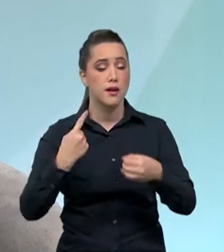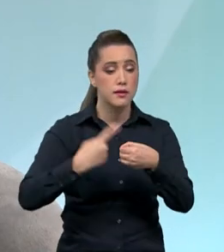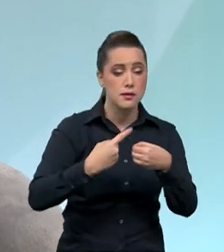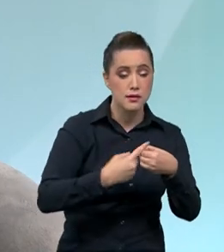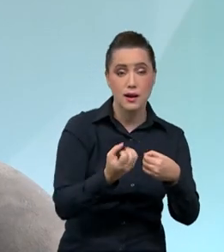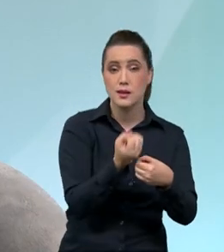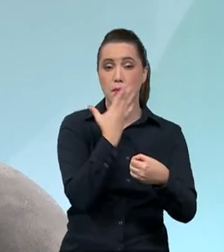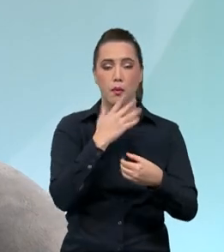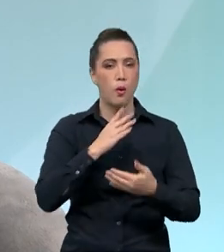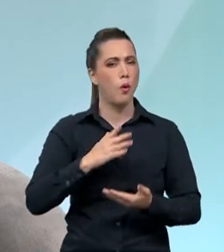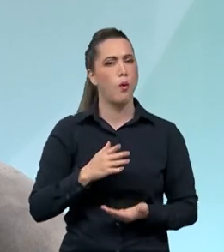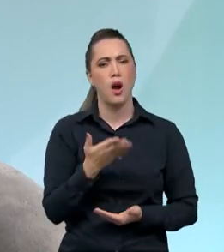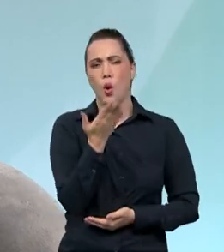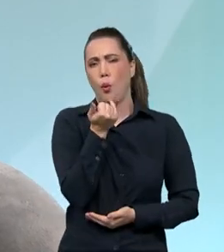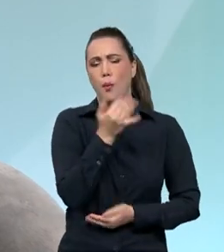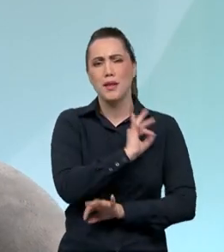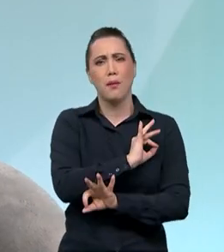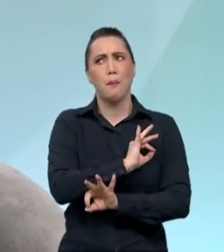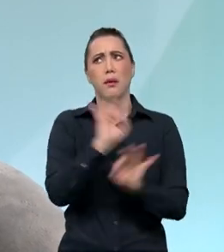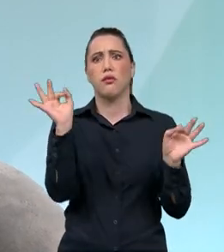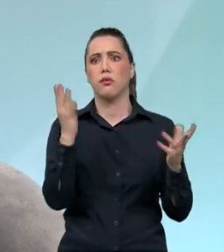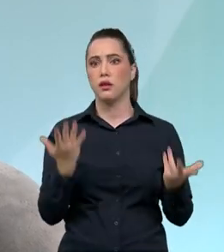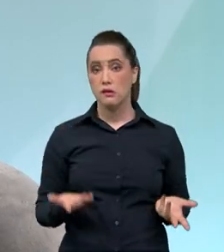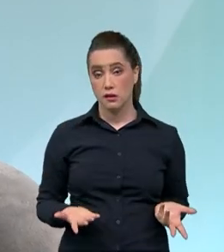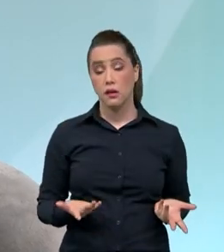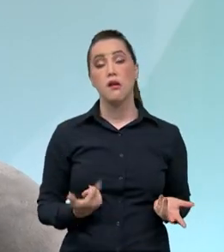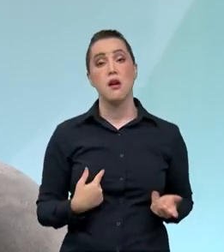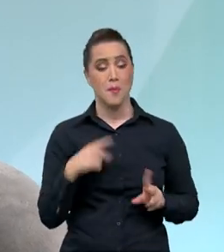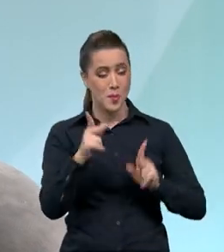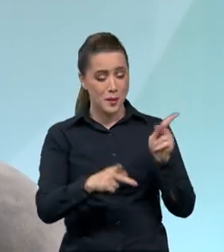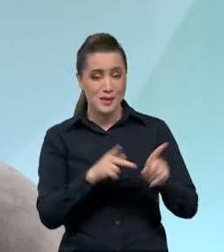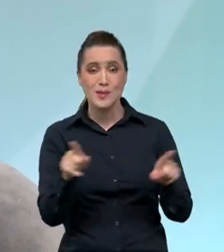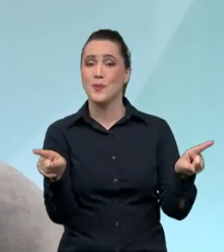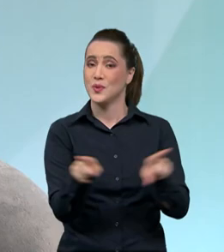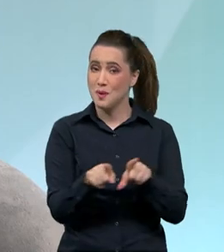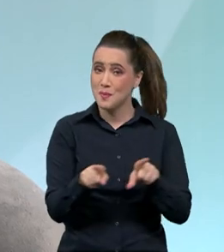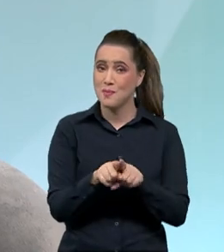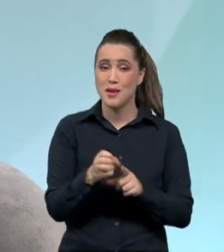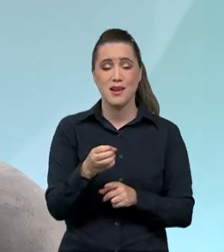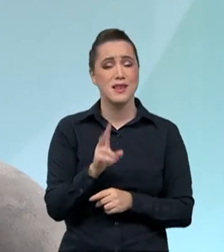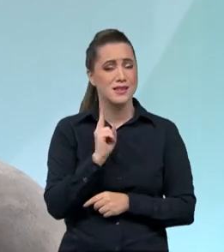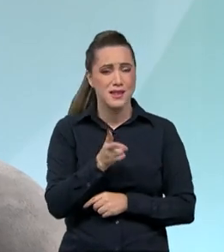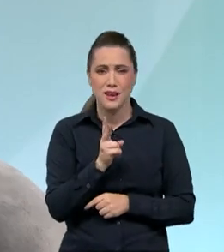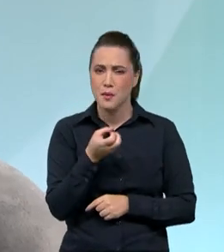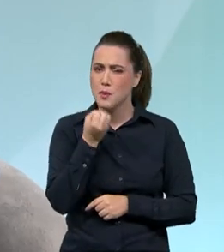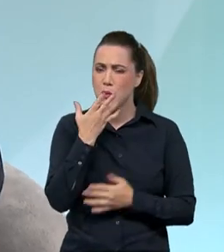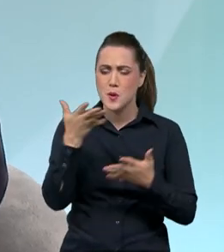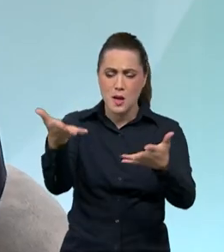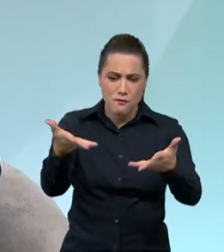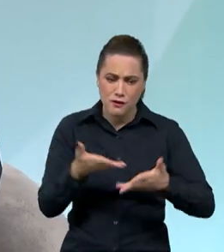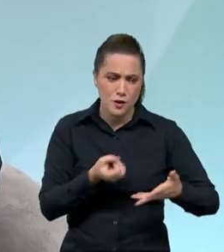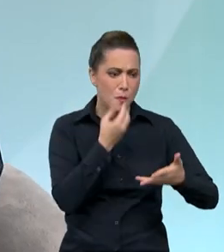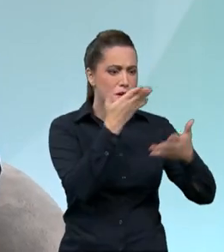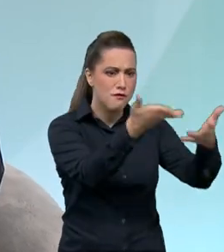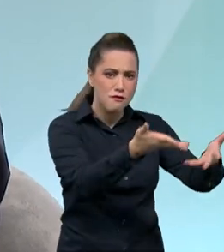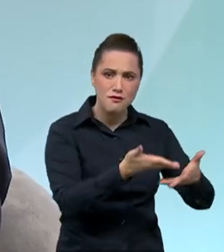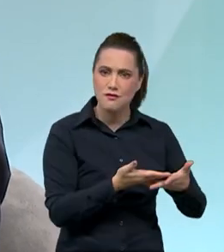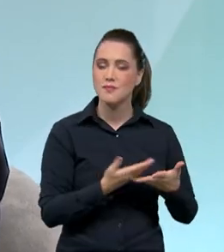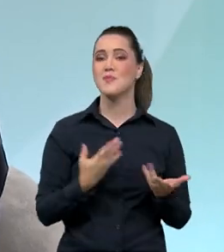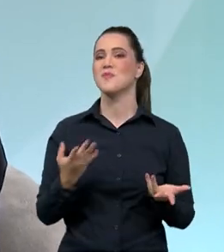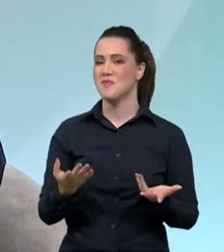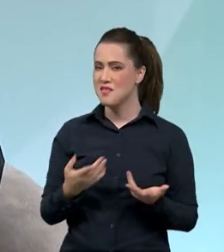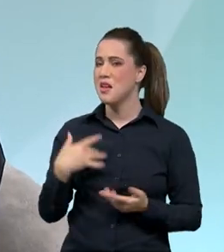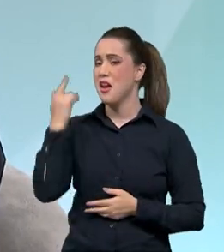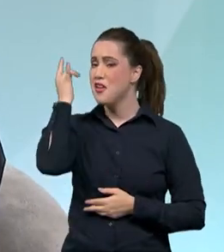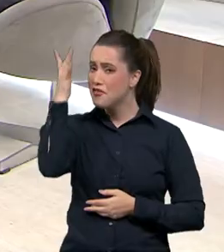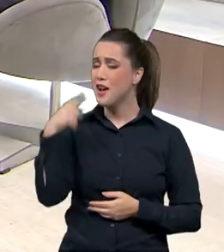com a gastronomia única, com o povo hospitaleiro. Então, assim, fica mais fácil ainda de vender o Brasil. Já é fácil, porque realmente nós